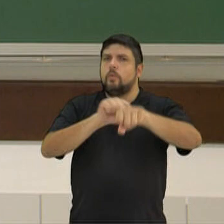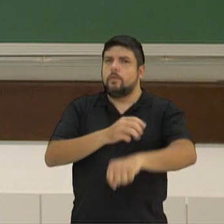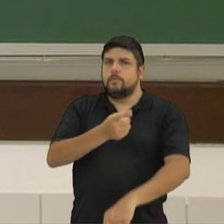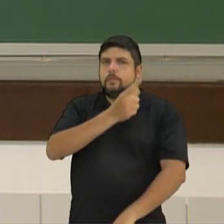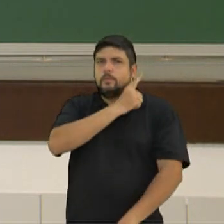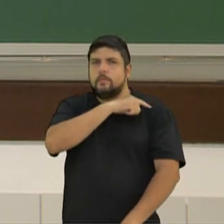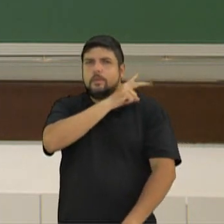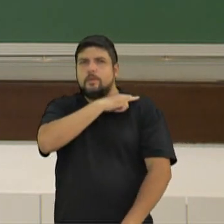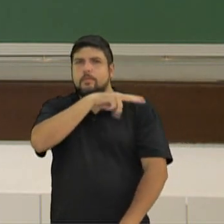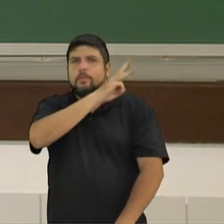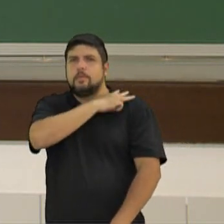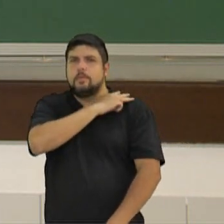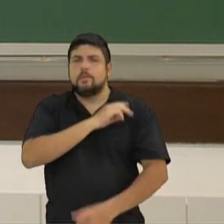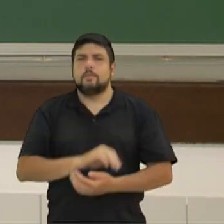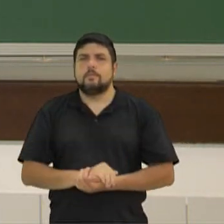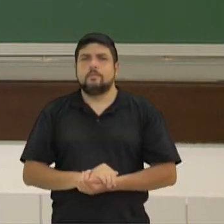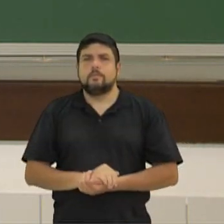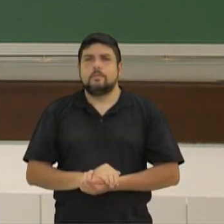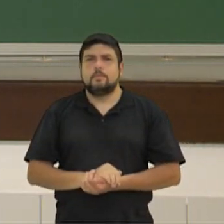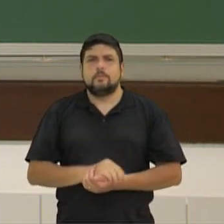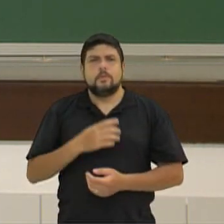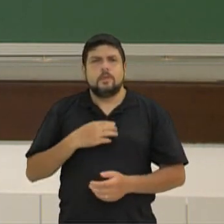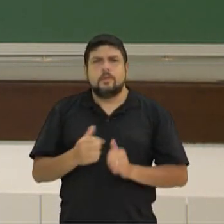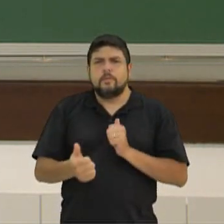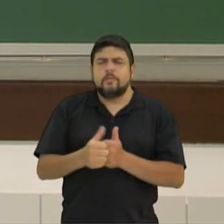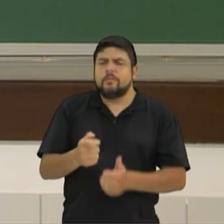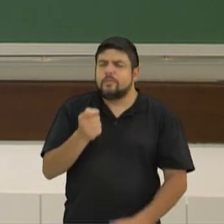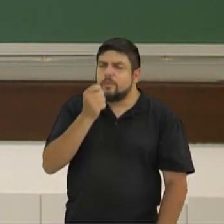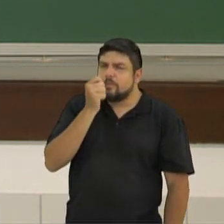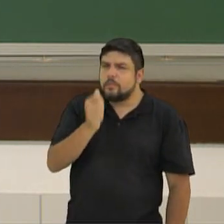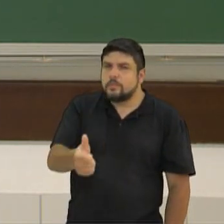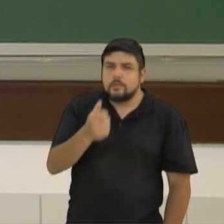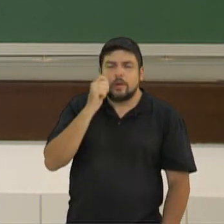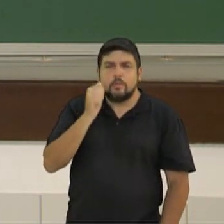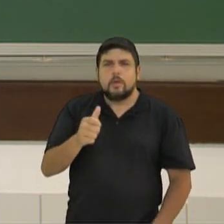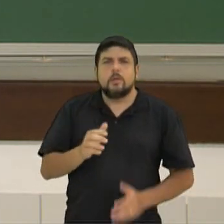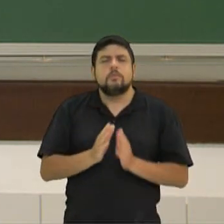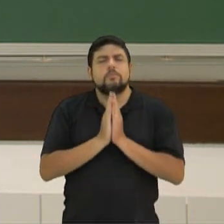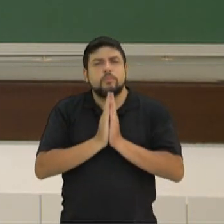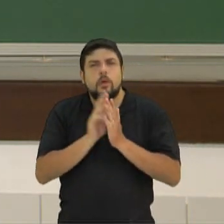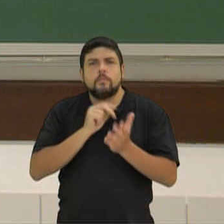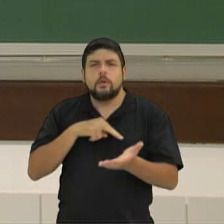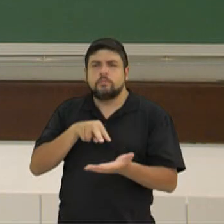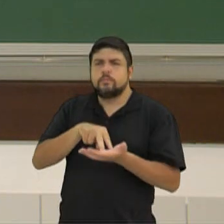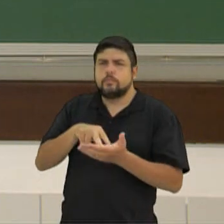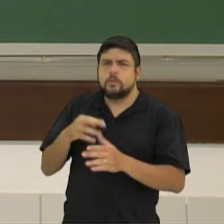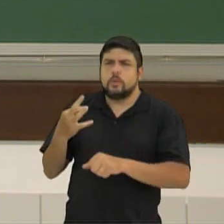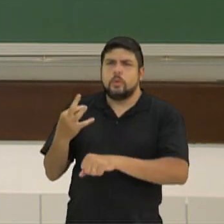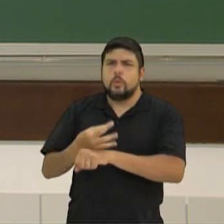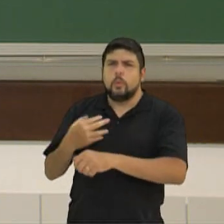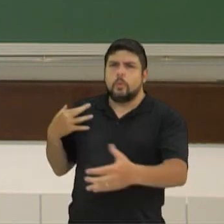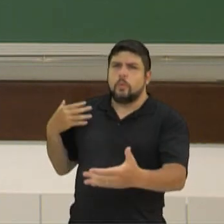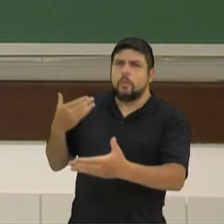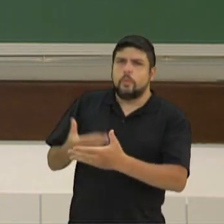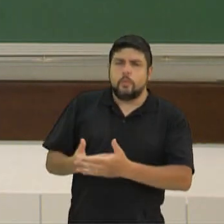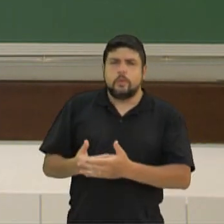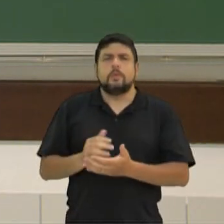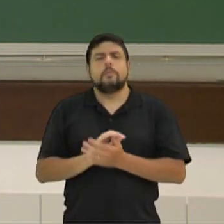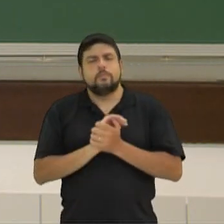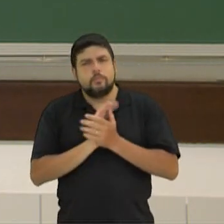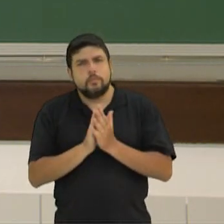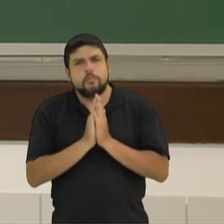Olha, nem sei te dizer o tanto que falta, de tão pouquinho que está faltando. Força, agarra, você aguentou até agora, então você aguenta mais um pouquinho, ok?